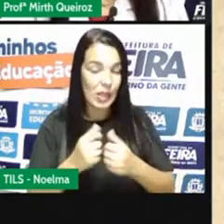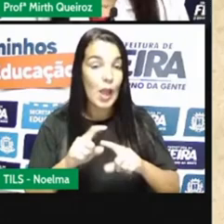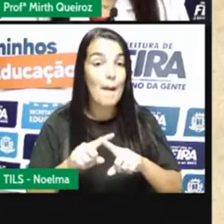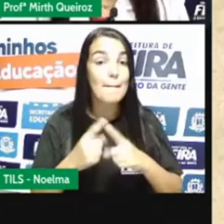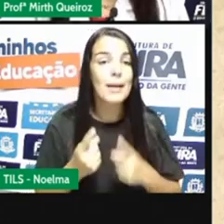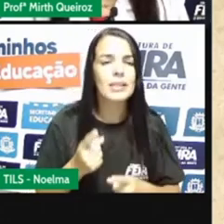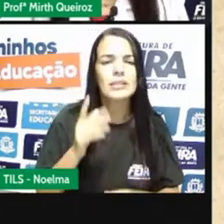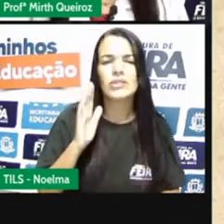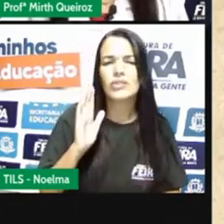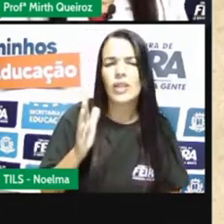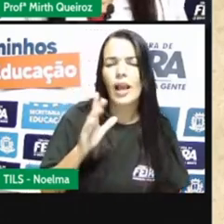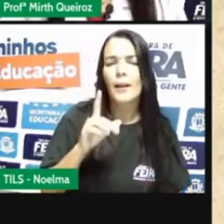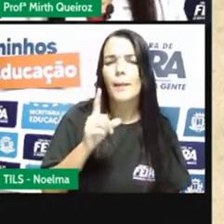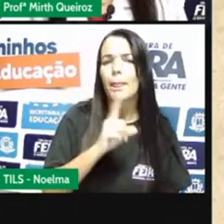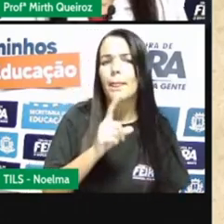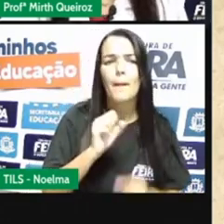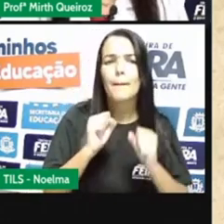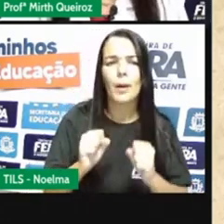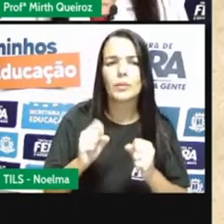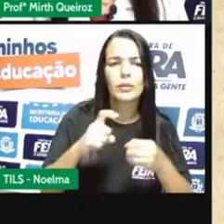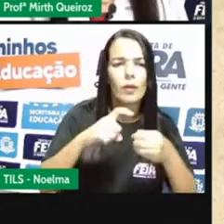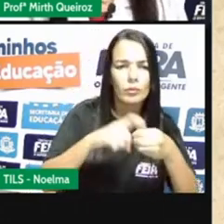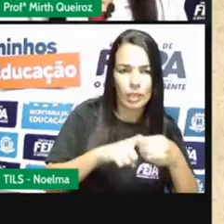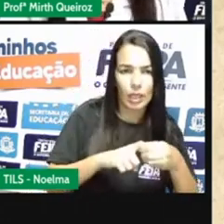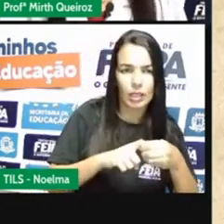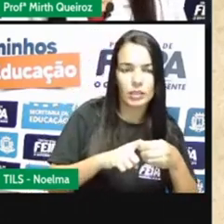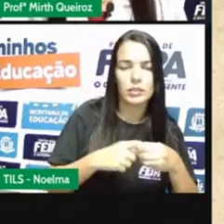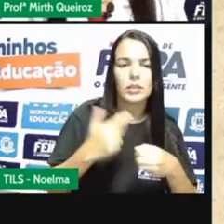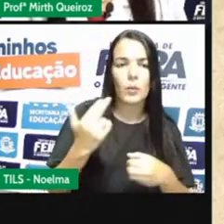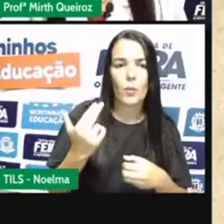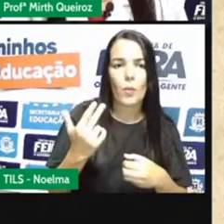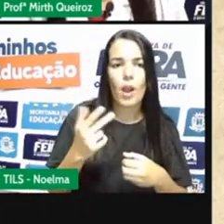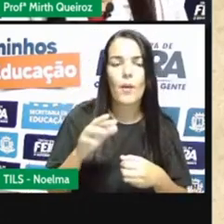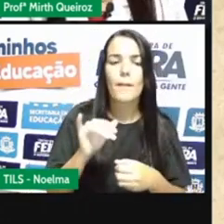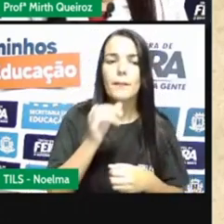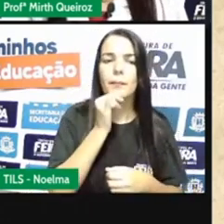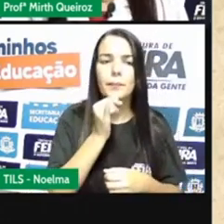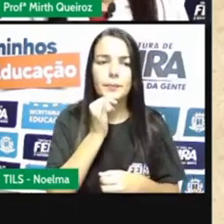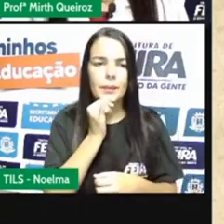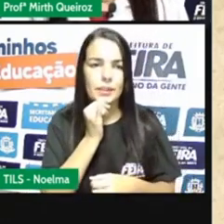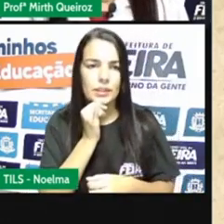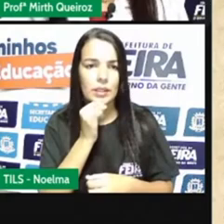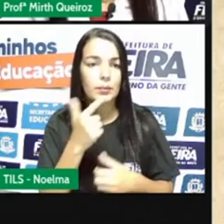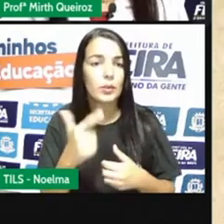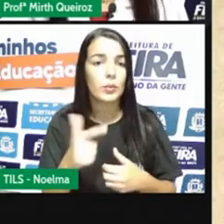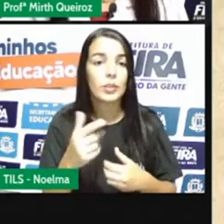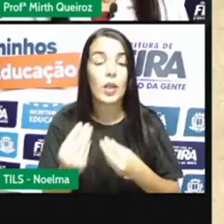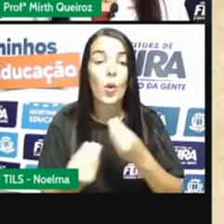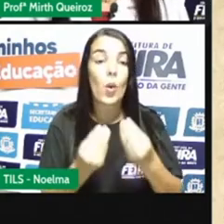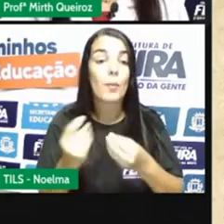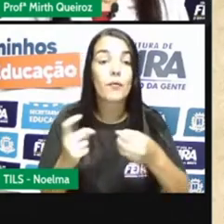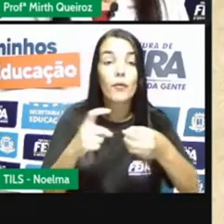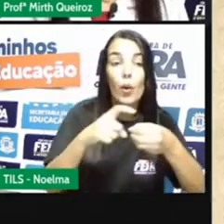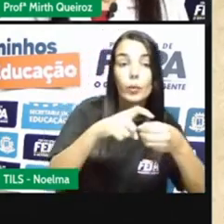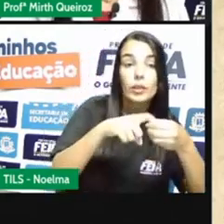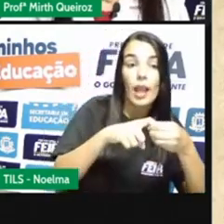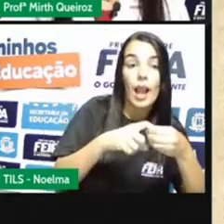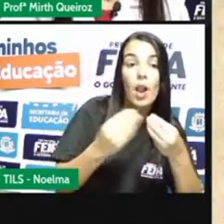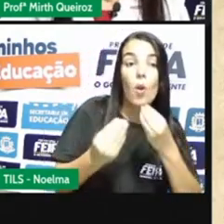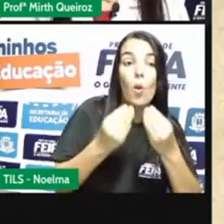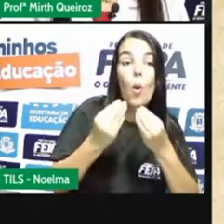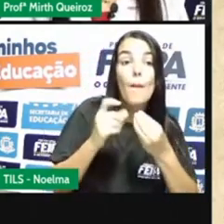Já as transformações irreversíveis são transformações que acontecem em substâncias e que ela não consegue mais avoltar